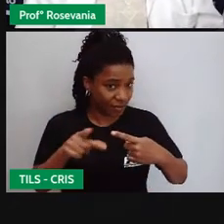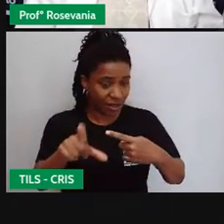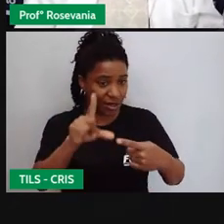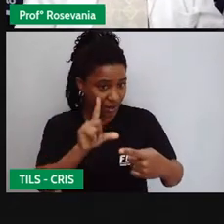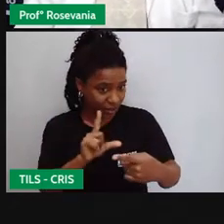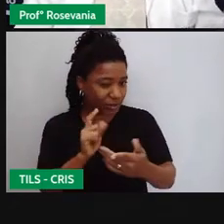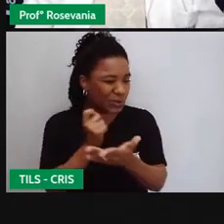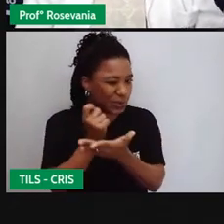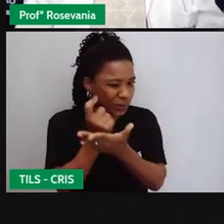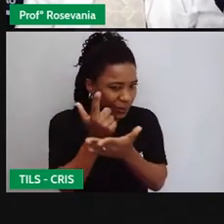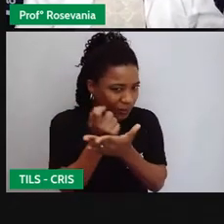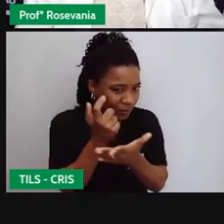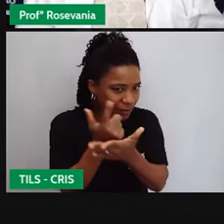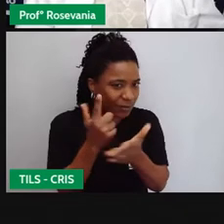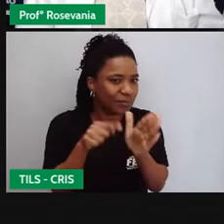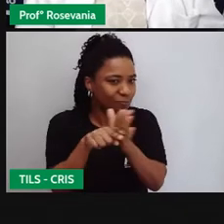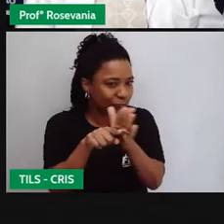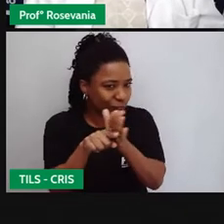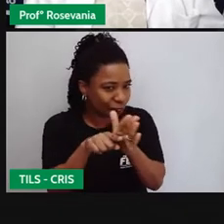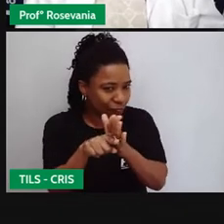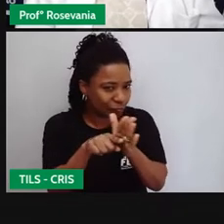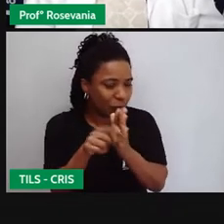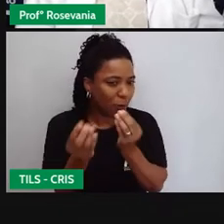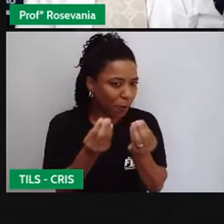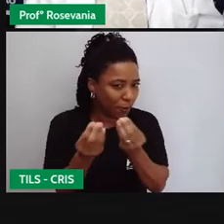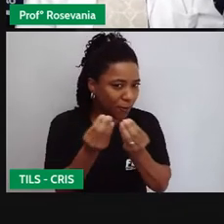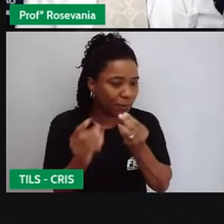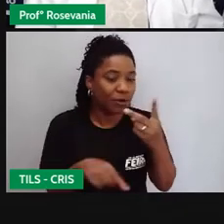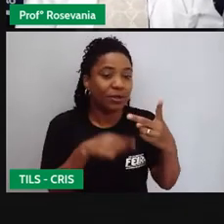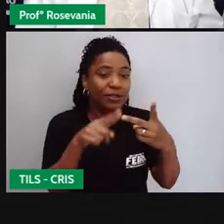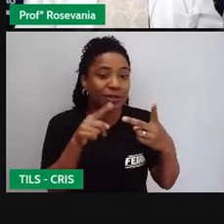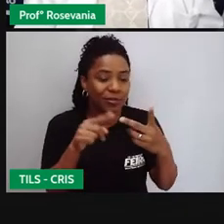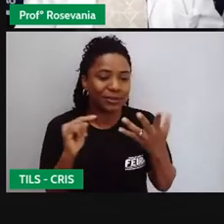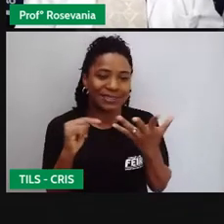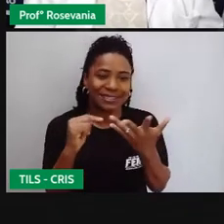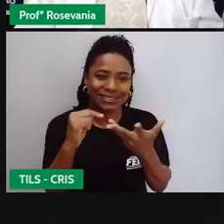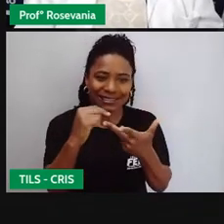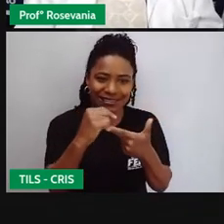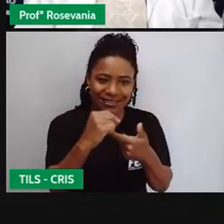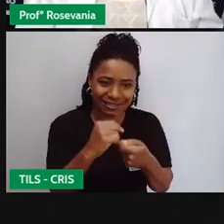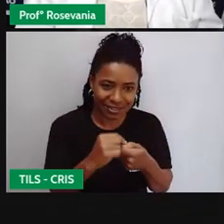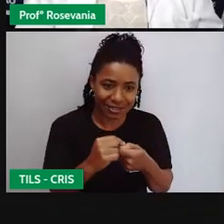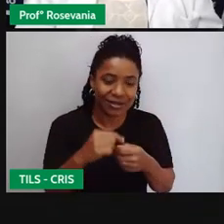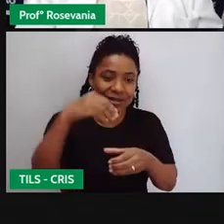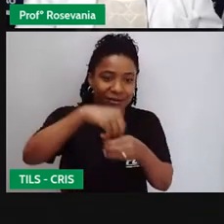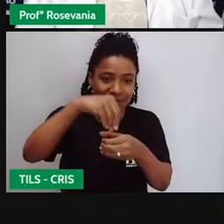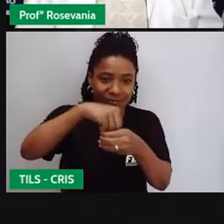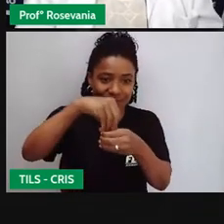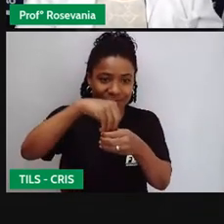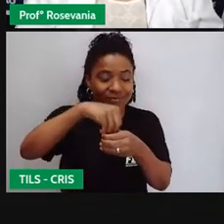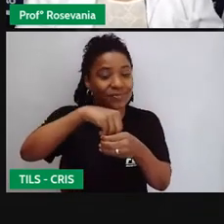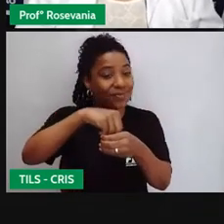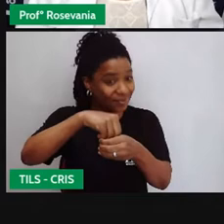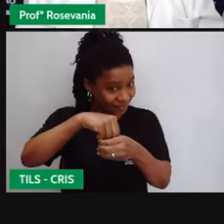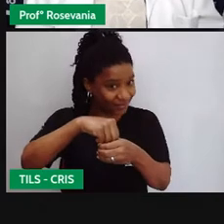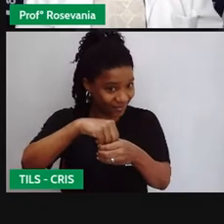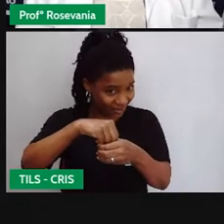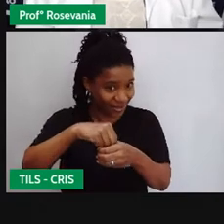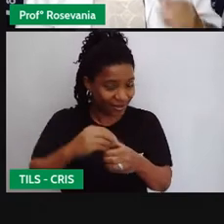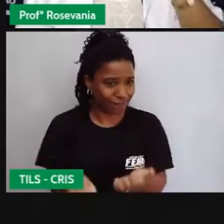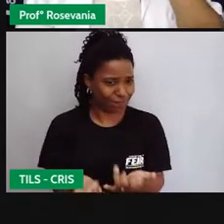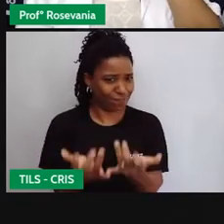coisas todas. Depois, né? Produzi. E depois que eu produzi, vem a parte depois da porteira.